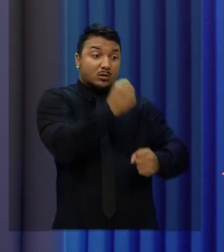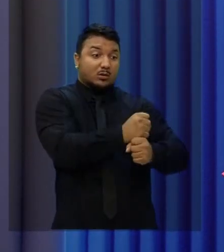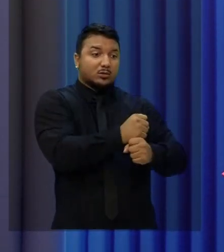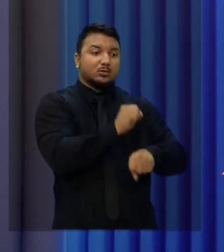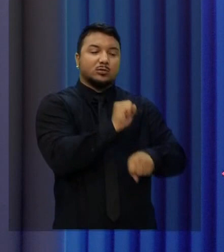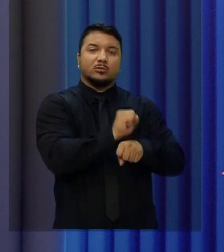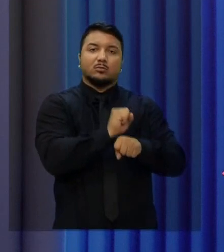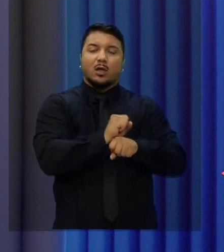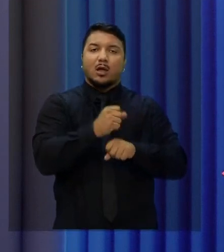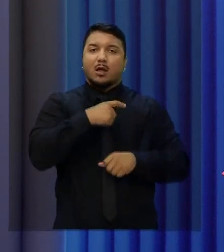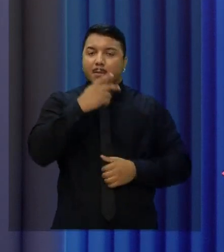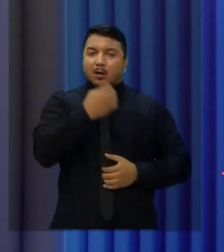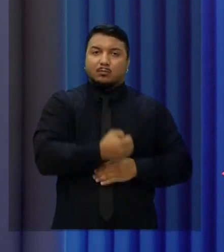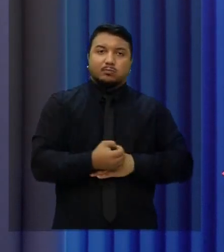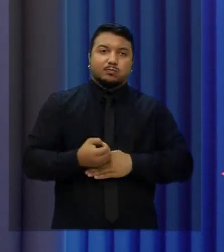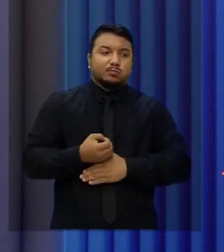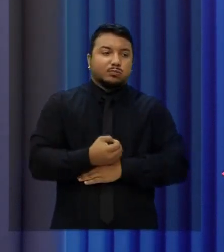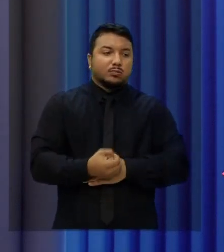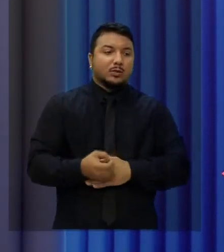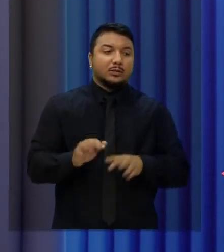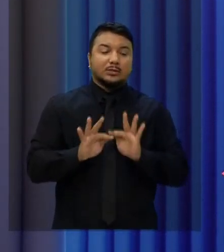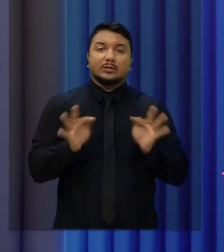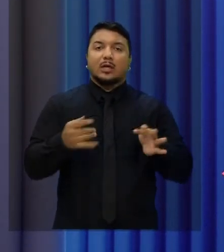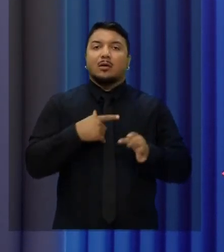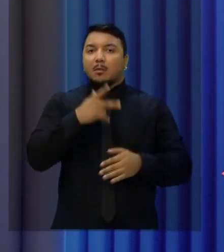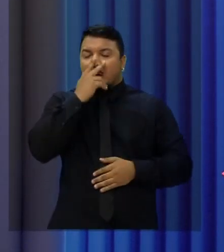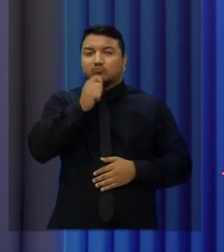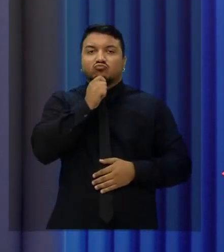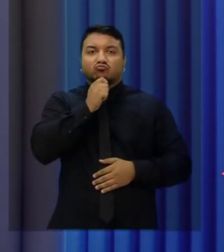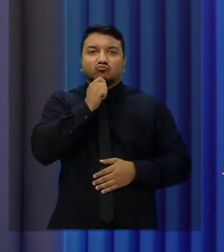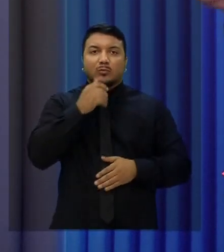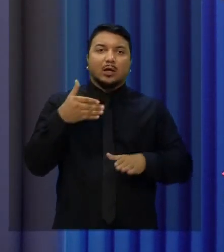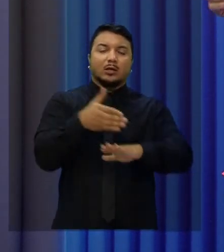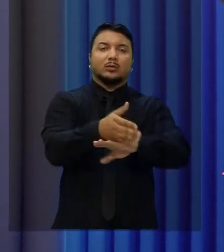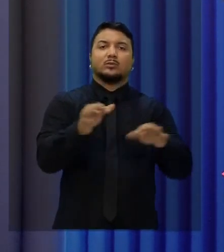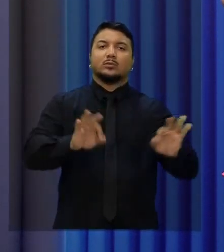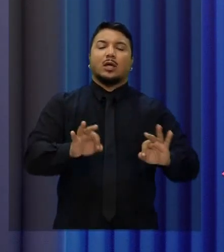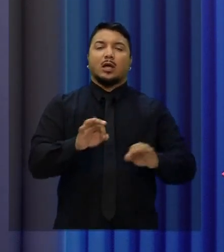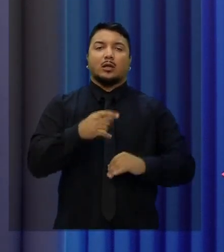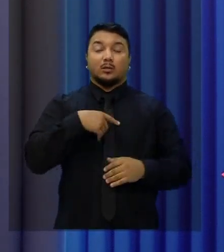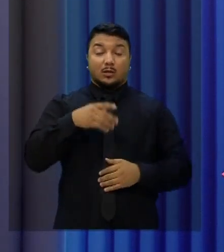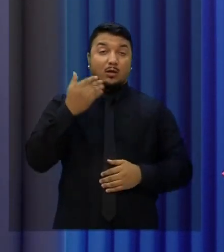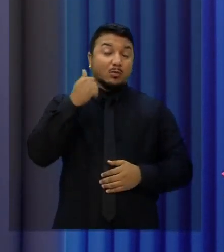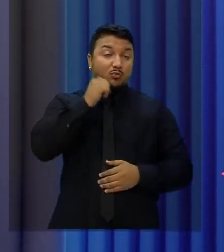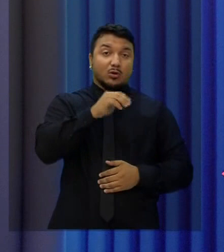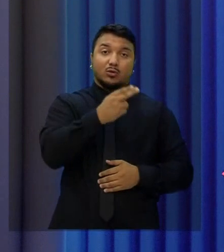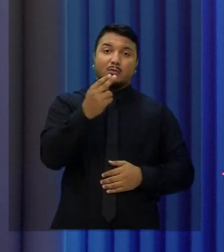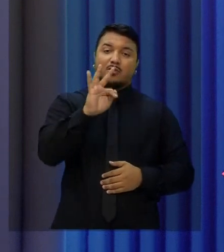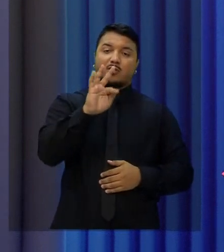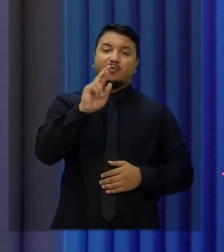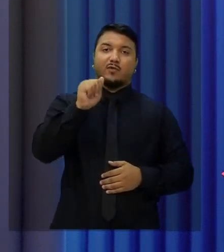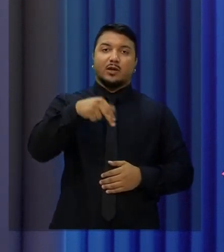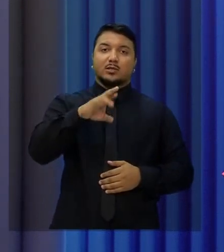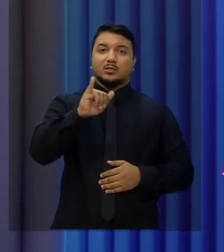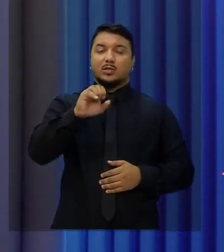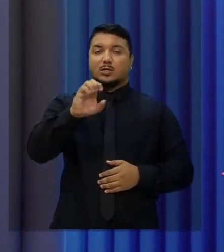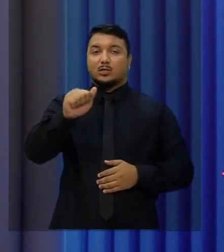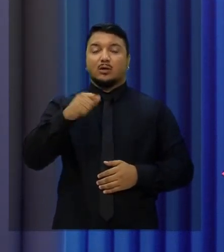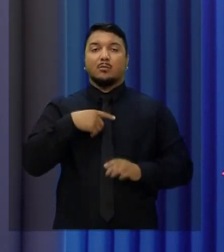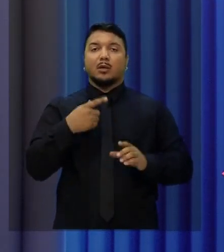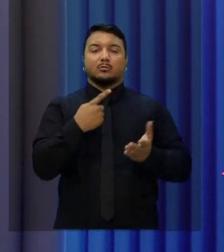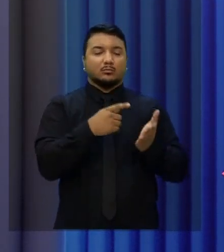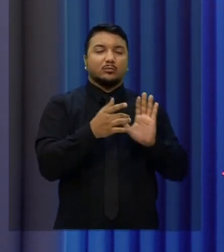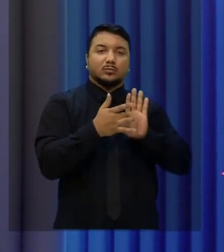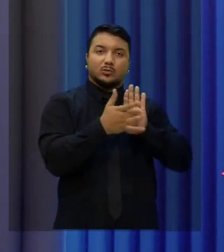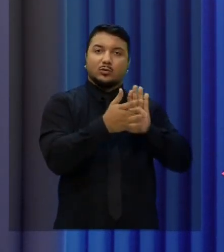ultrassom, um exame simples e barato que ela não consegue acessar. A dona Francisca, que semana passada foi marcar um exame de sangue no posto de saúde